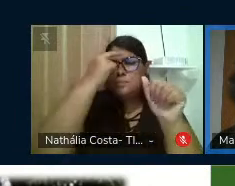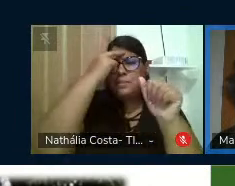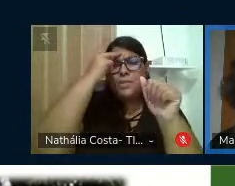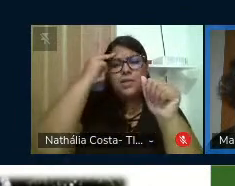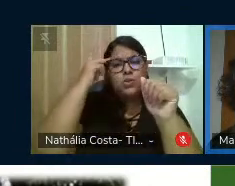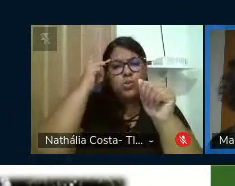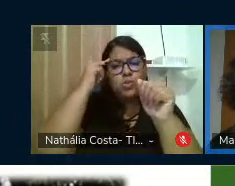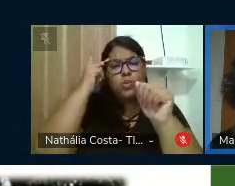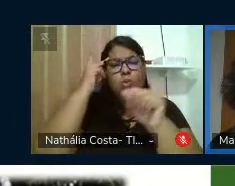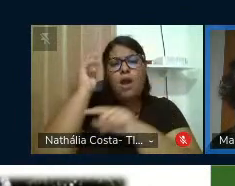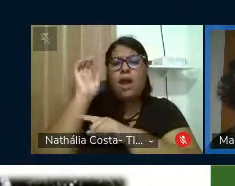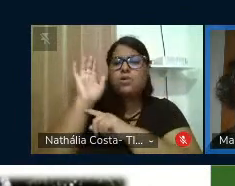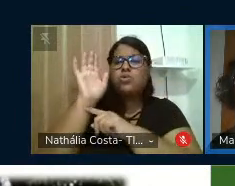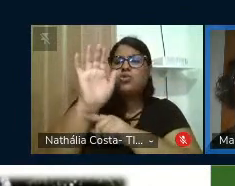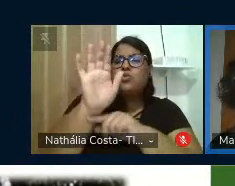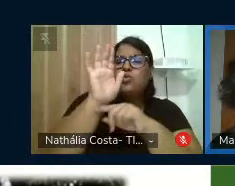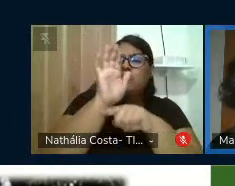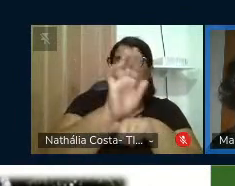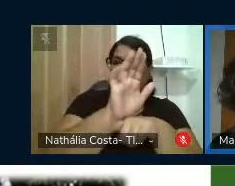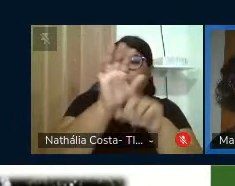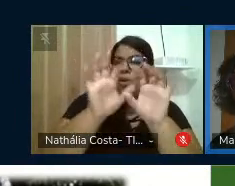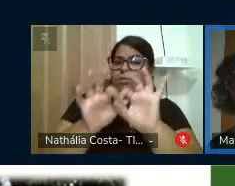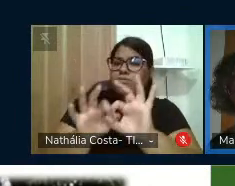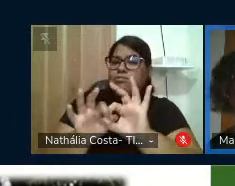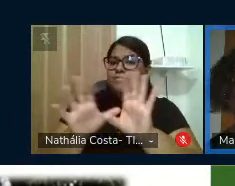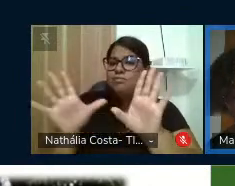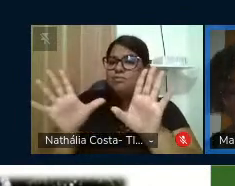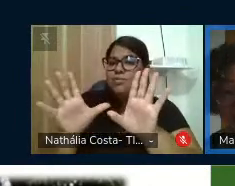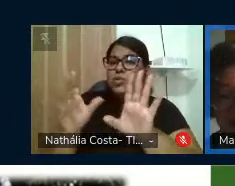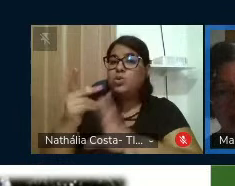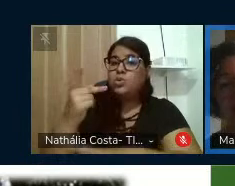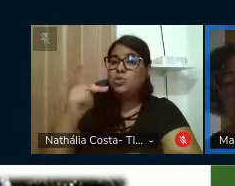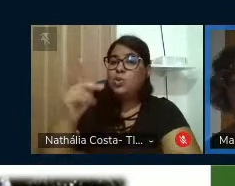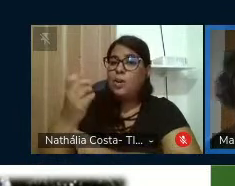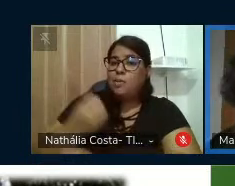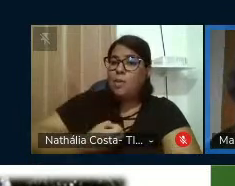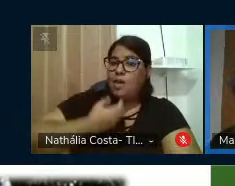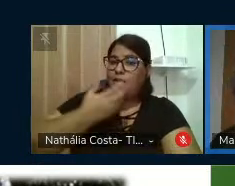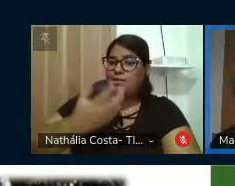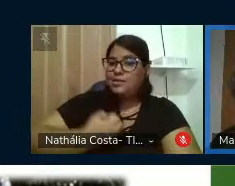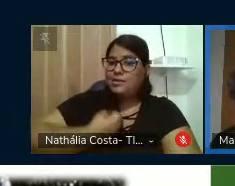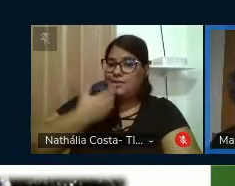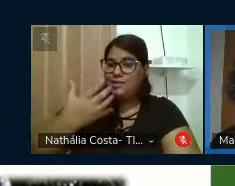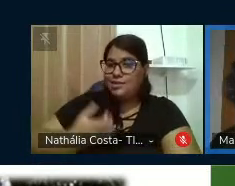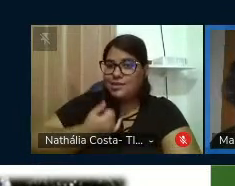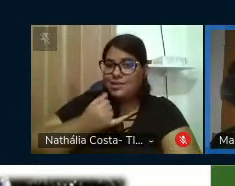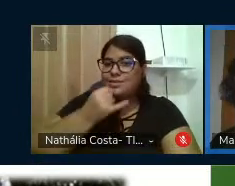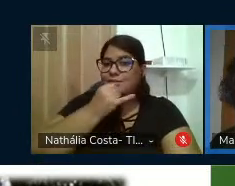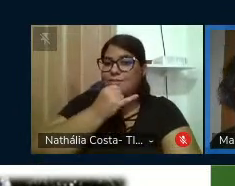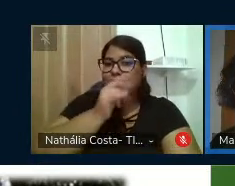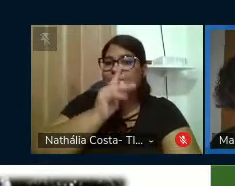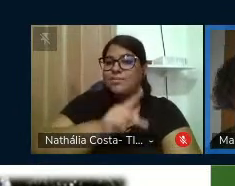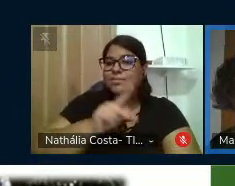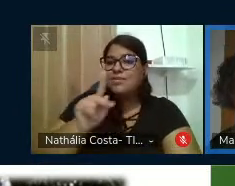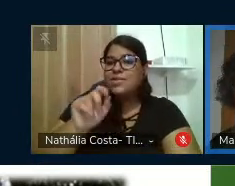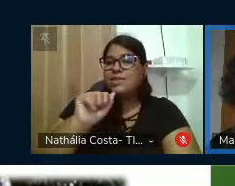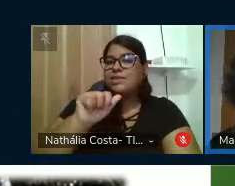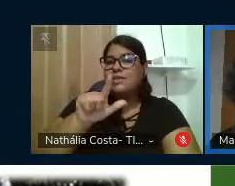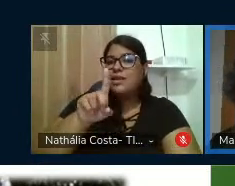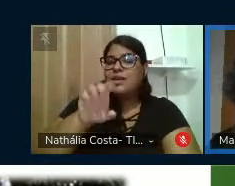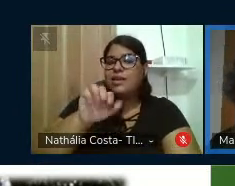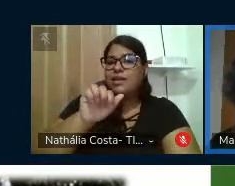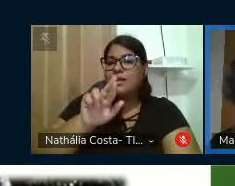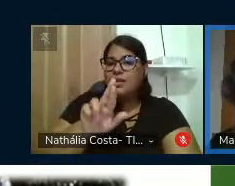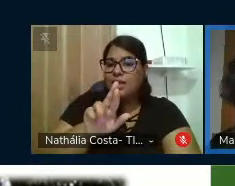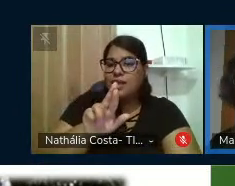que contribuíram e disponibilizaram suas poesias, como o professor Alder Júlio Calado,